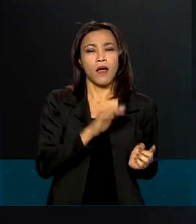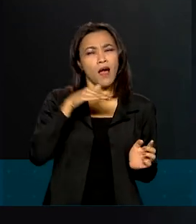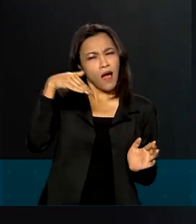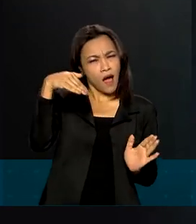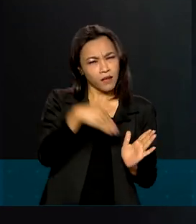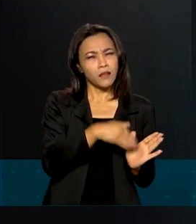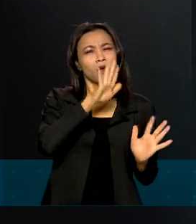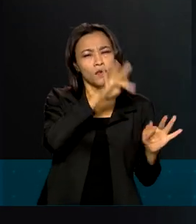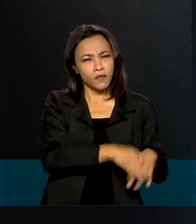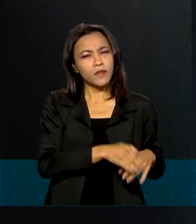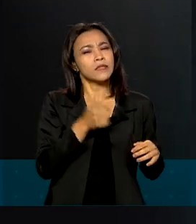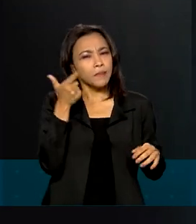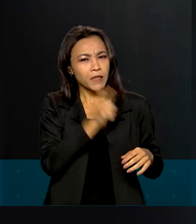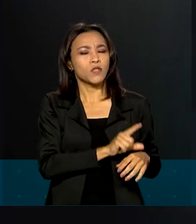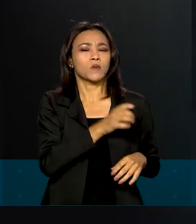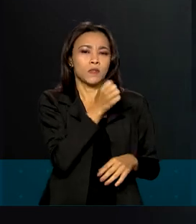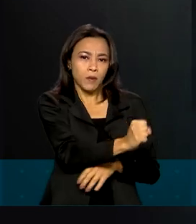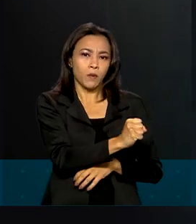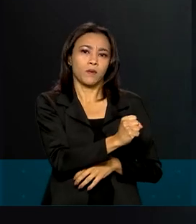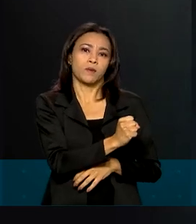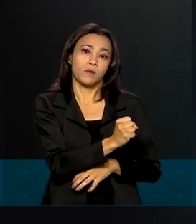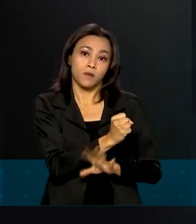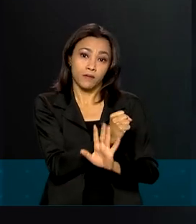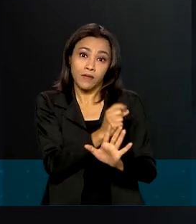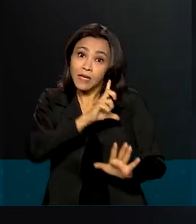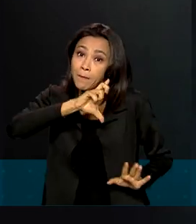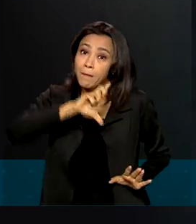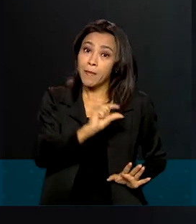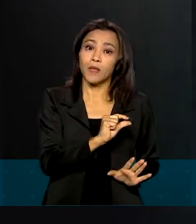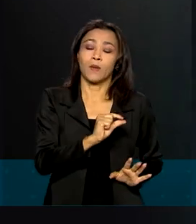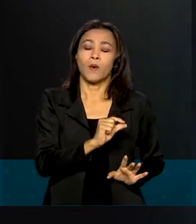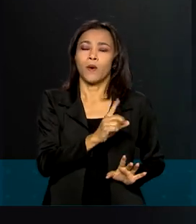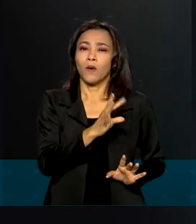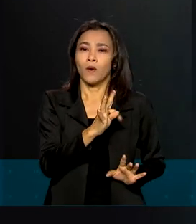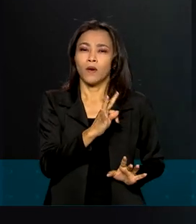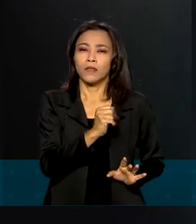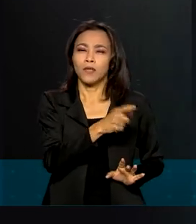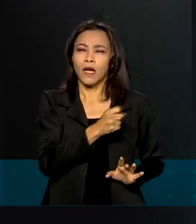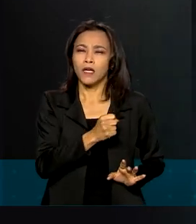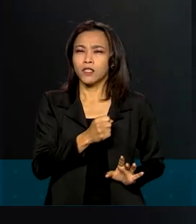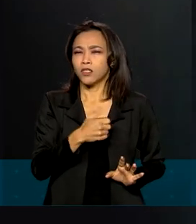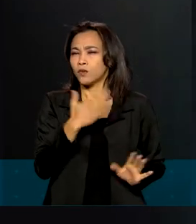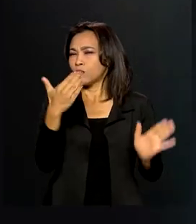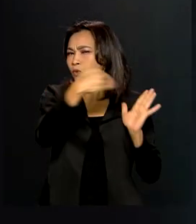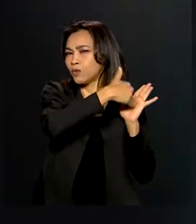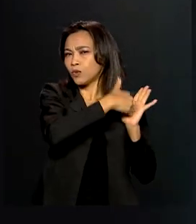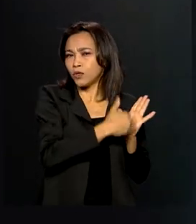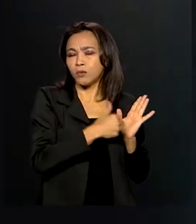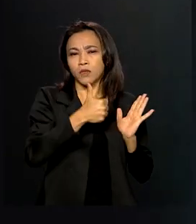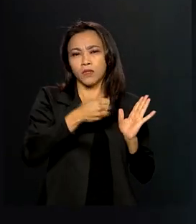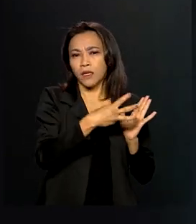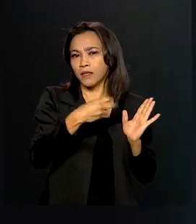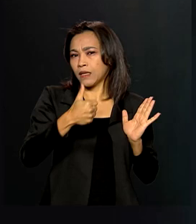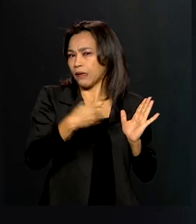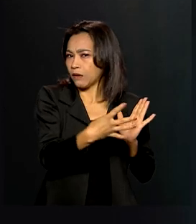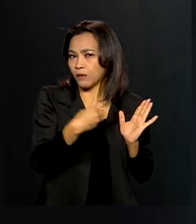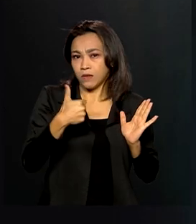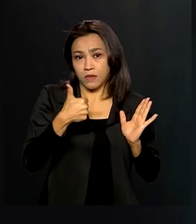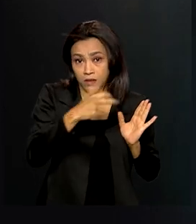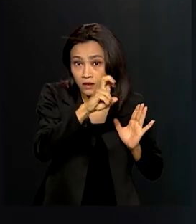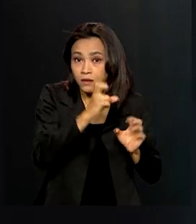dá tempo de a gente levar para 8%. E vai ser a menor taxa nos últimos 13, 14, 15 anos. Então,